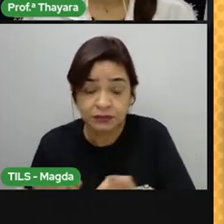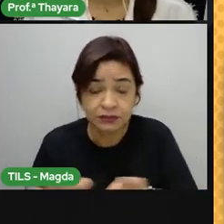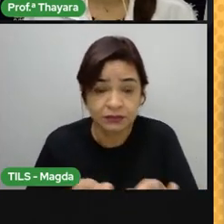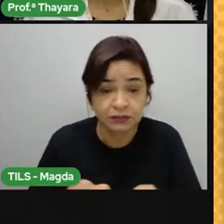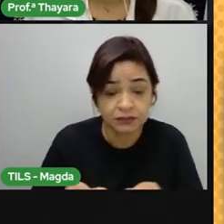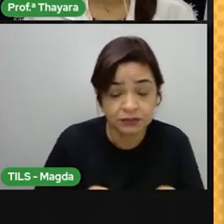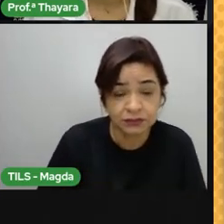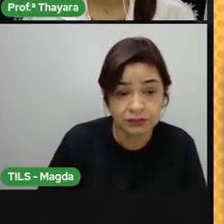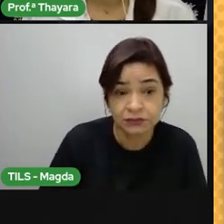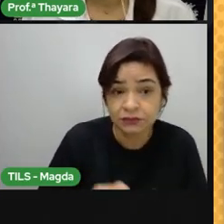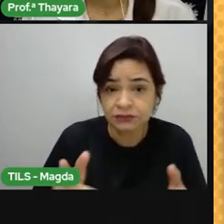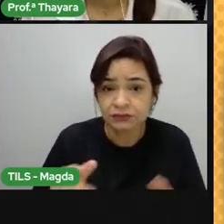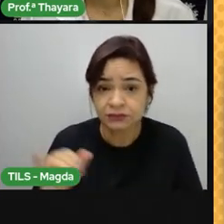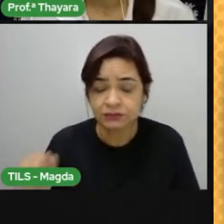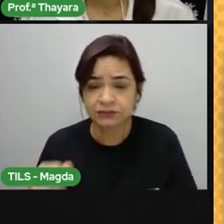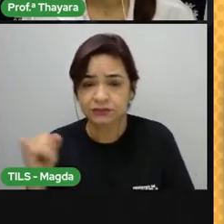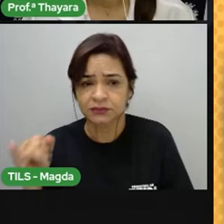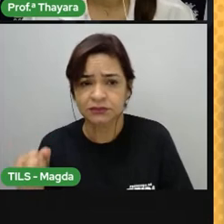particularidades.